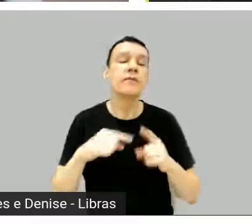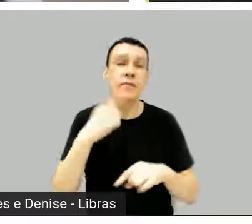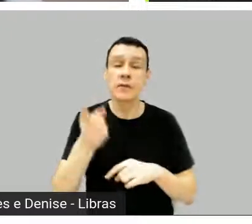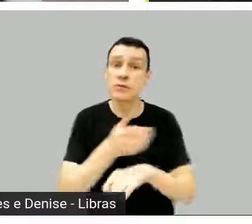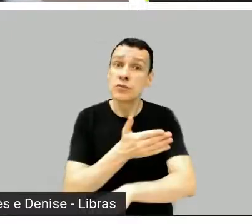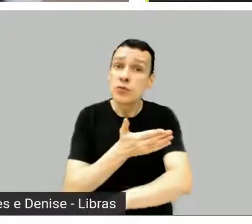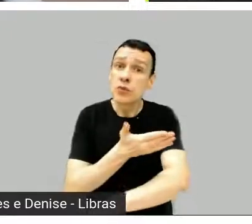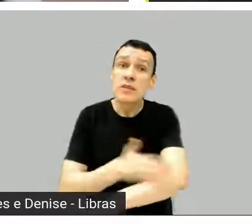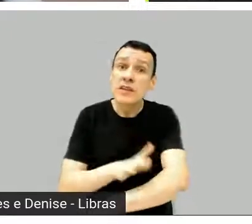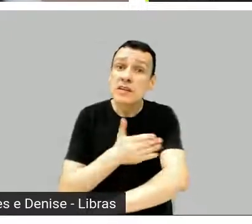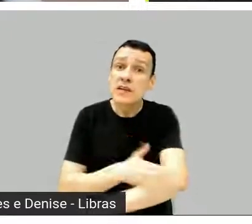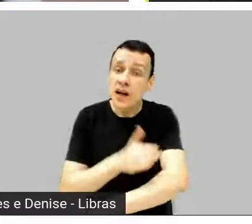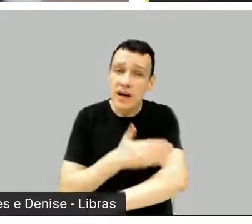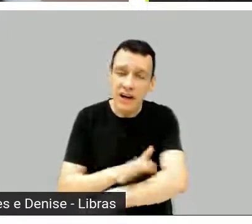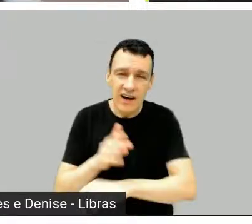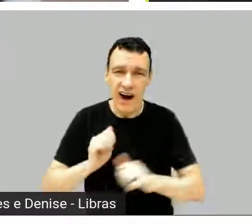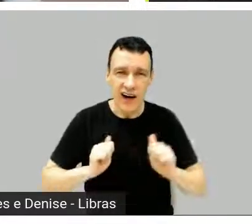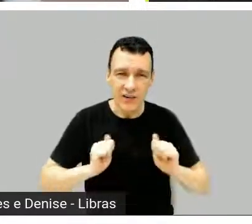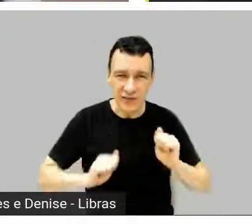e tudo,